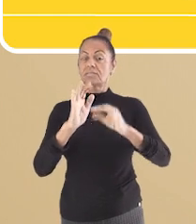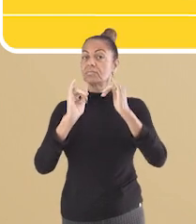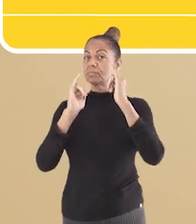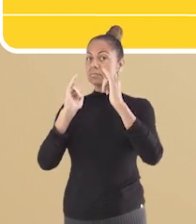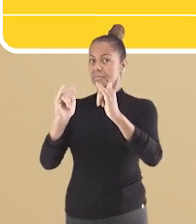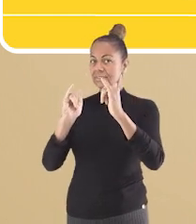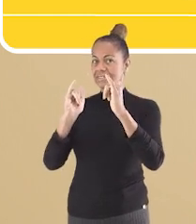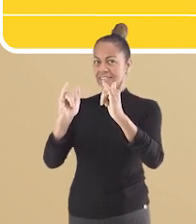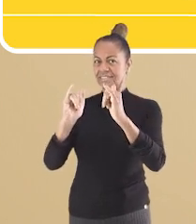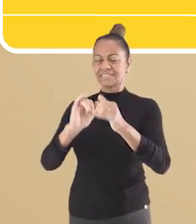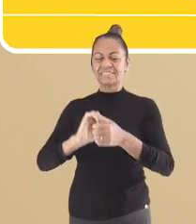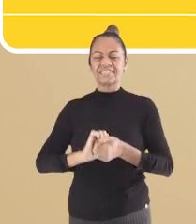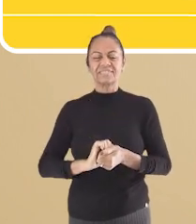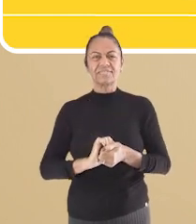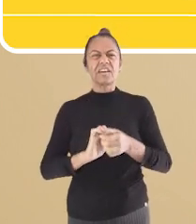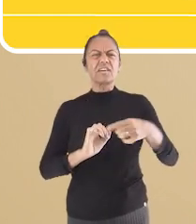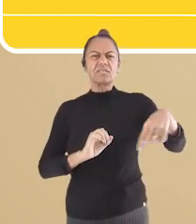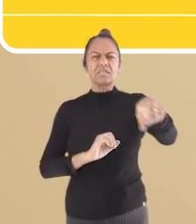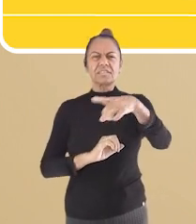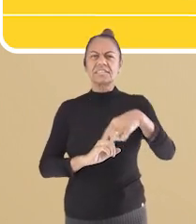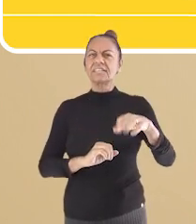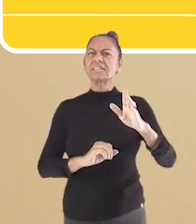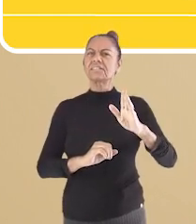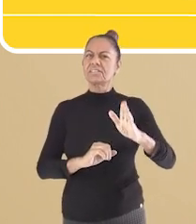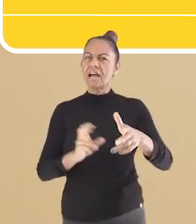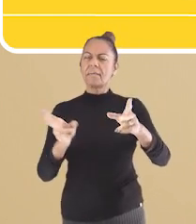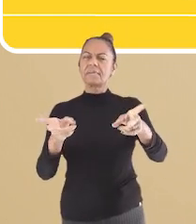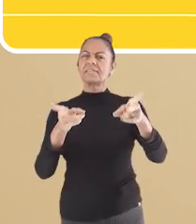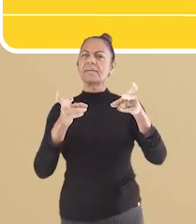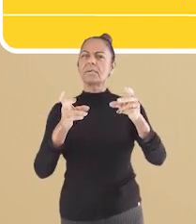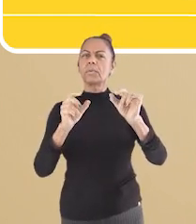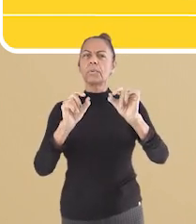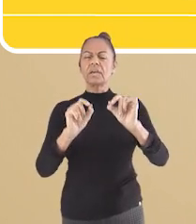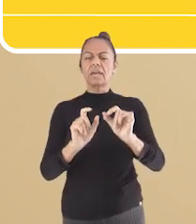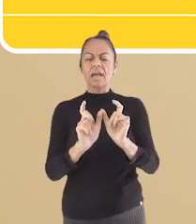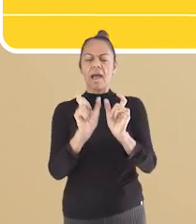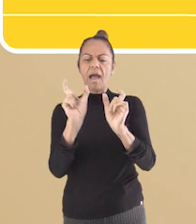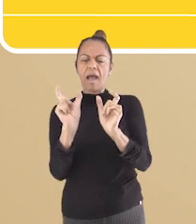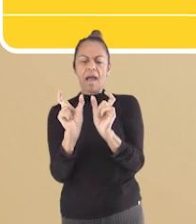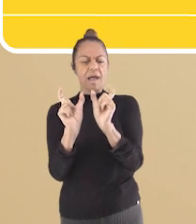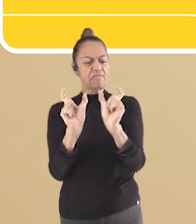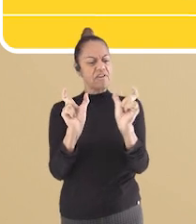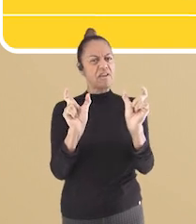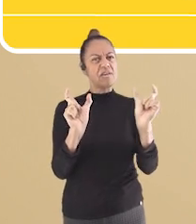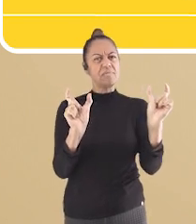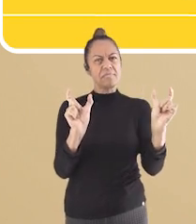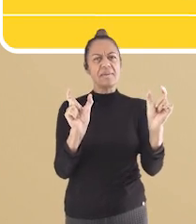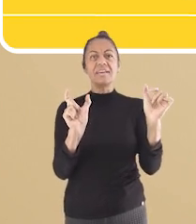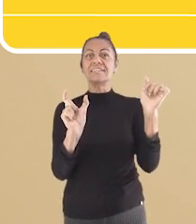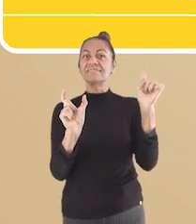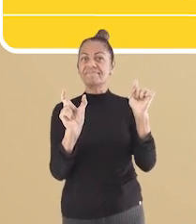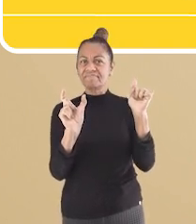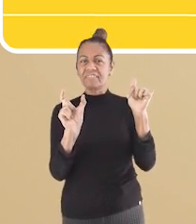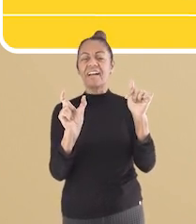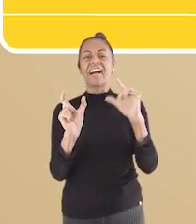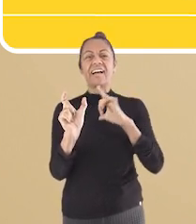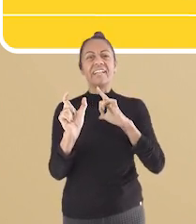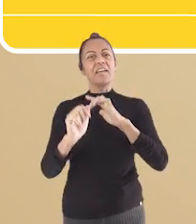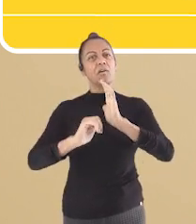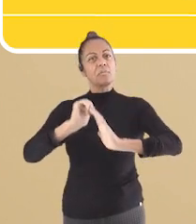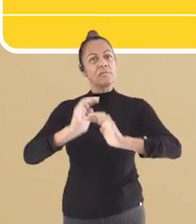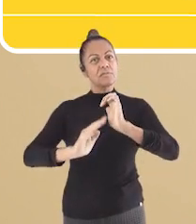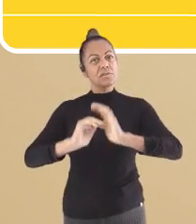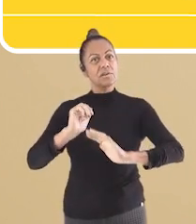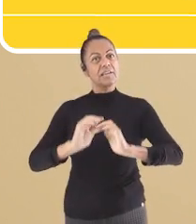publicitário, texto publicitário. Você deve ter observado que esse verbete